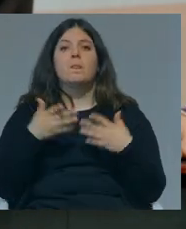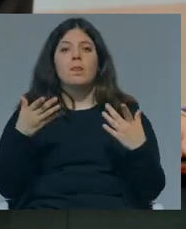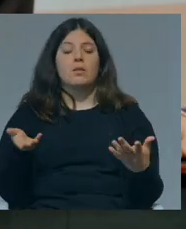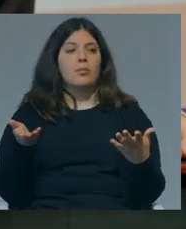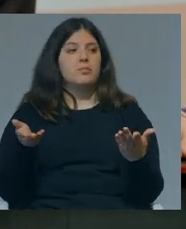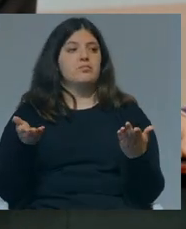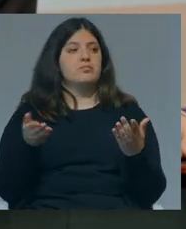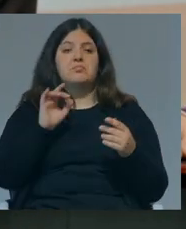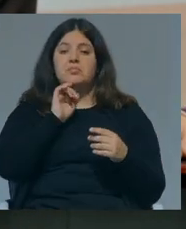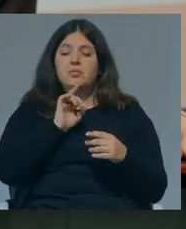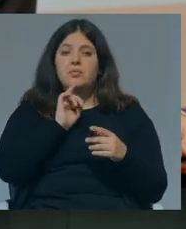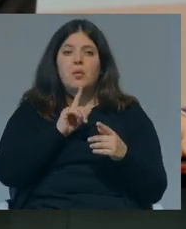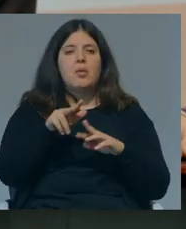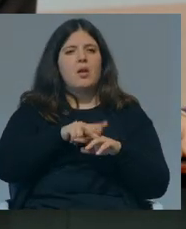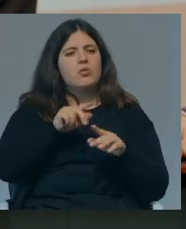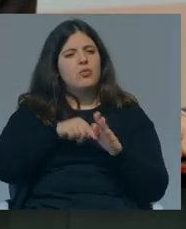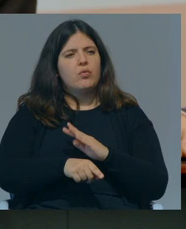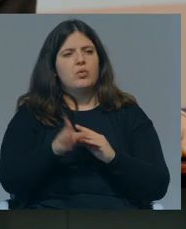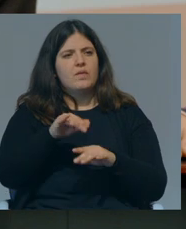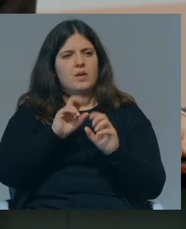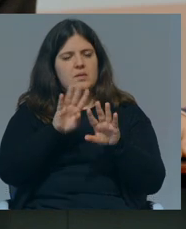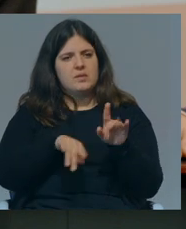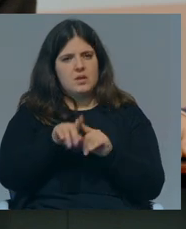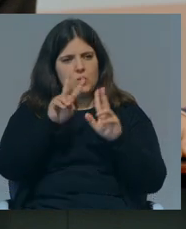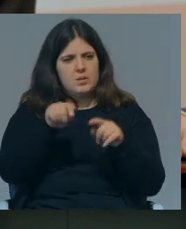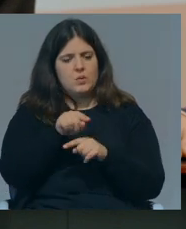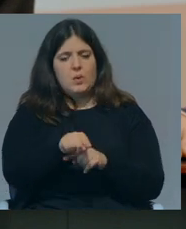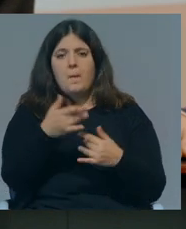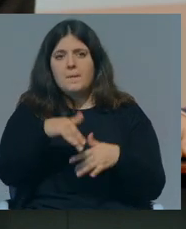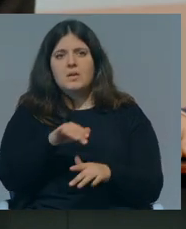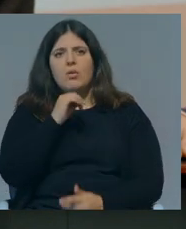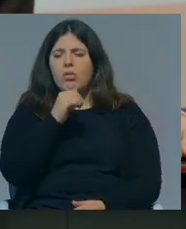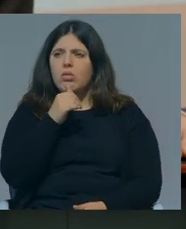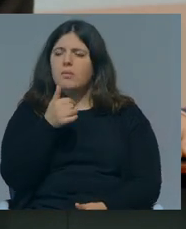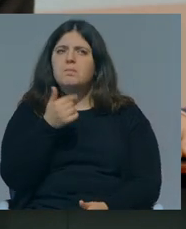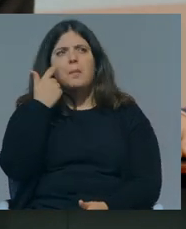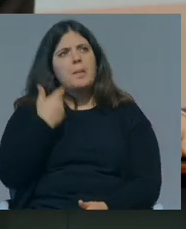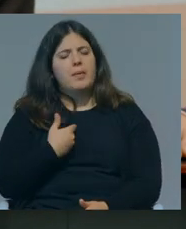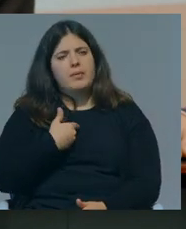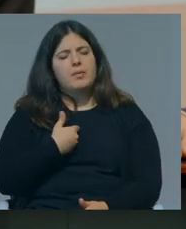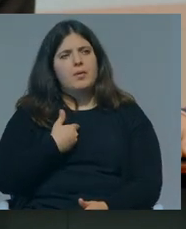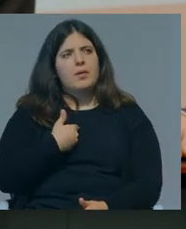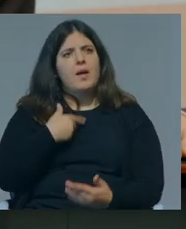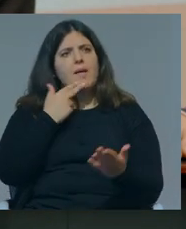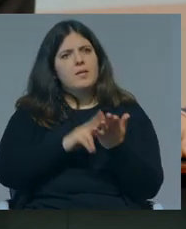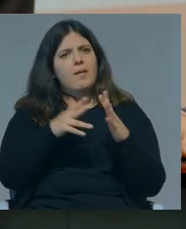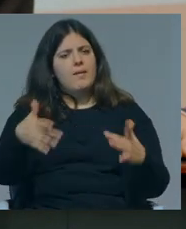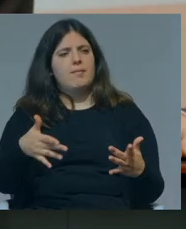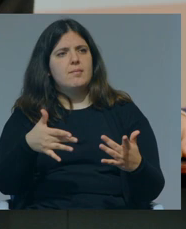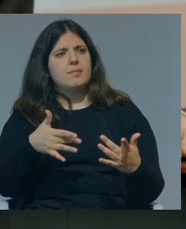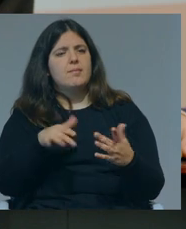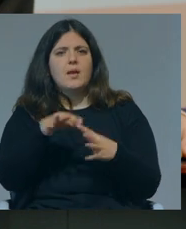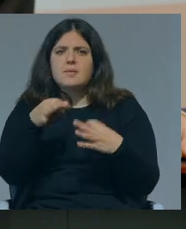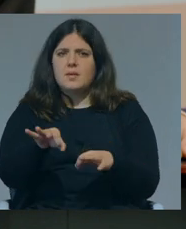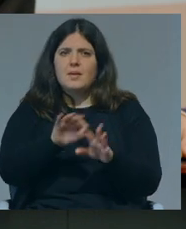E se calhar há uma análise mais profunda a fazer sobre isso mas eu sempre tive para mim de que a grande grande razão era tão